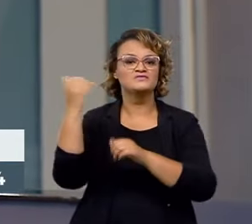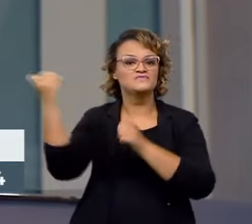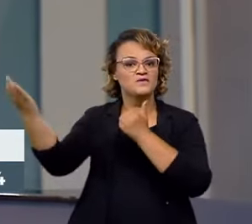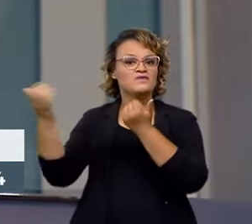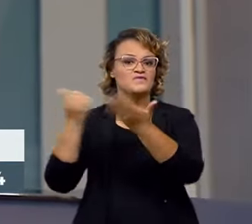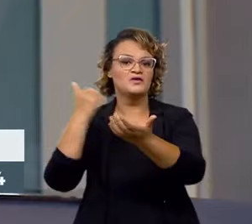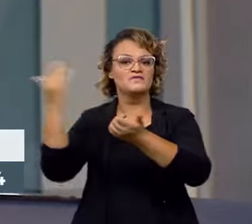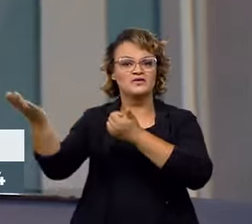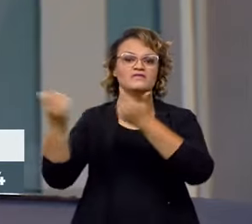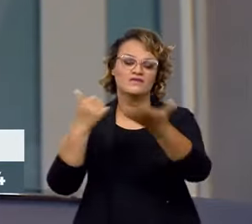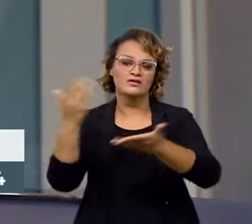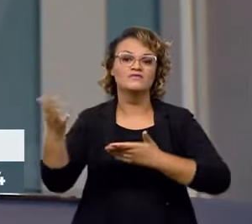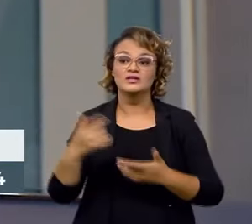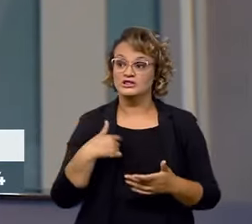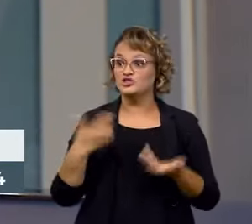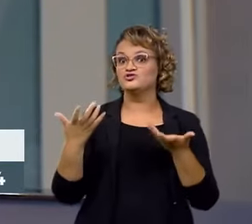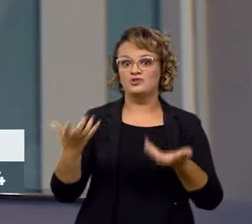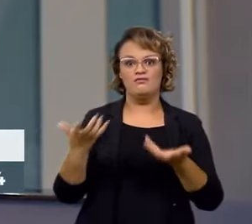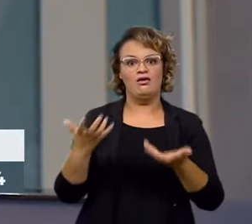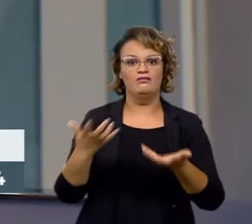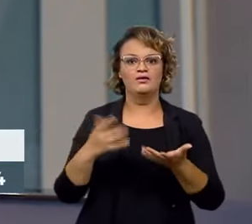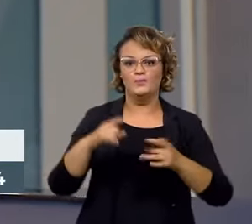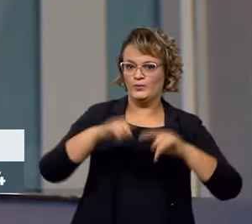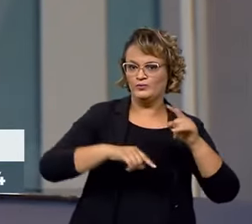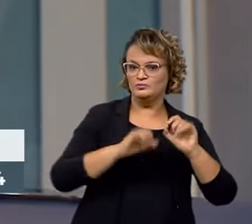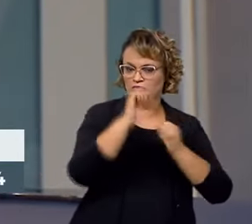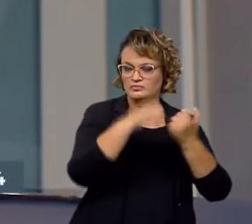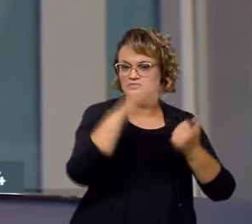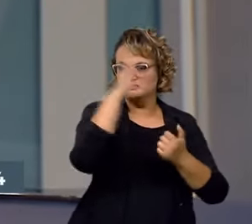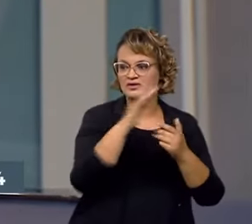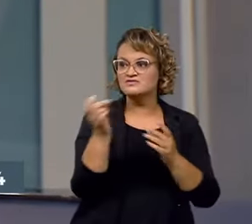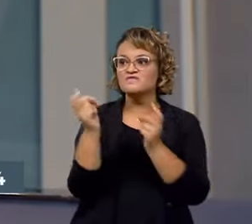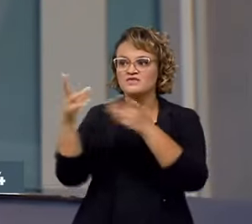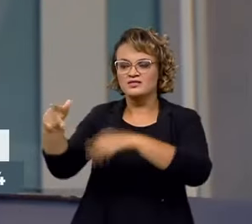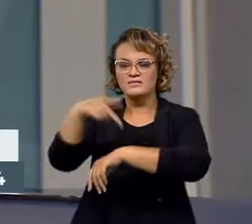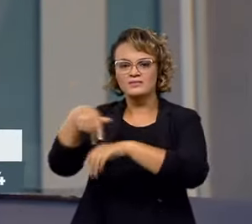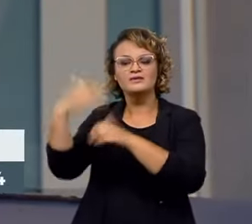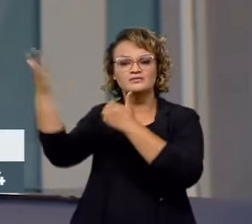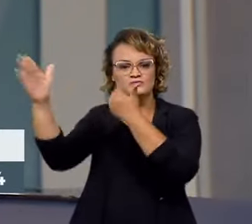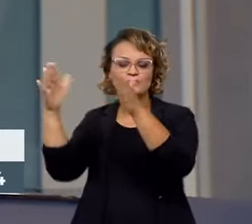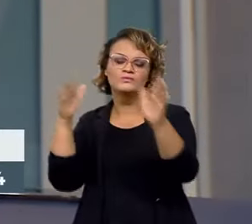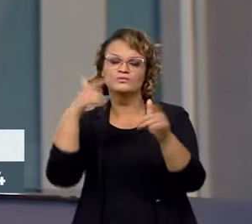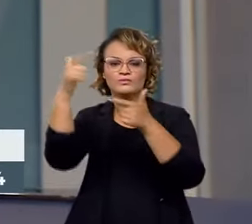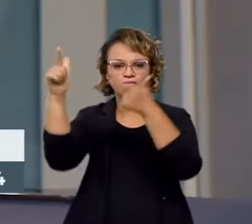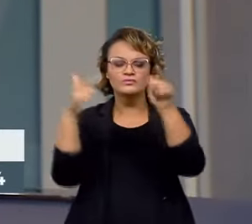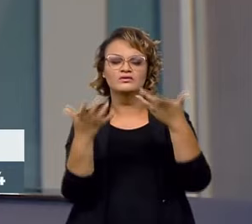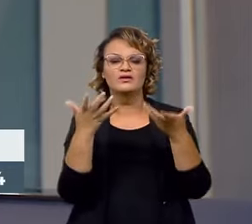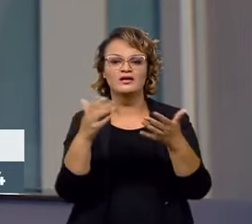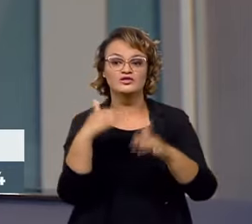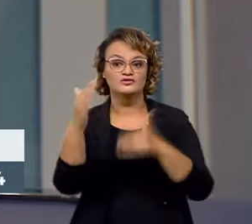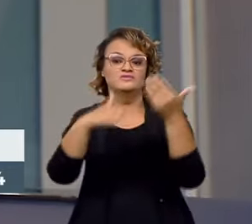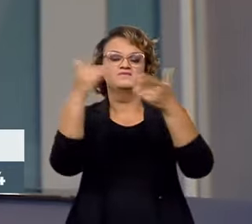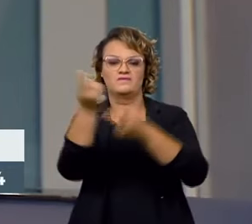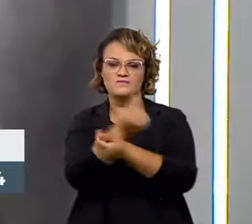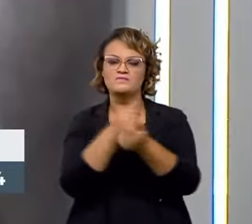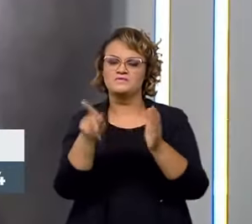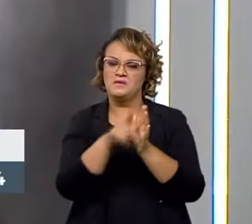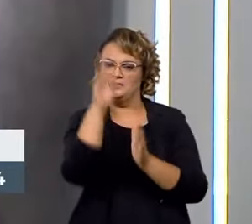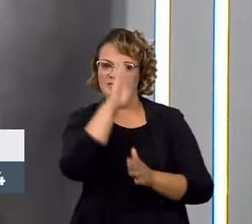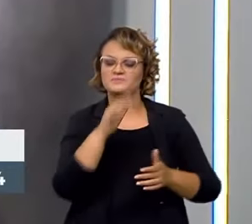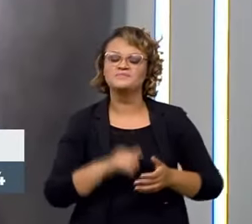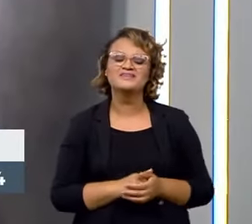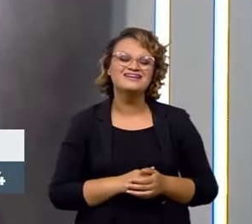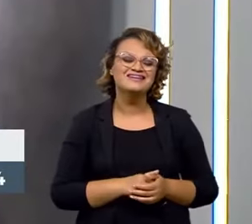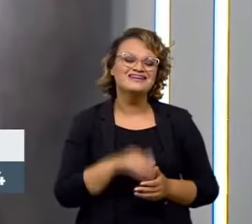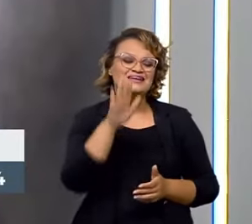globais, que a gente tanto quer e tanto precisa competir e, com isso, desenvolver o país economicamente. Como é que a gente